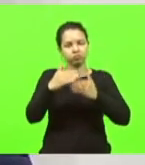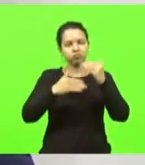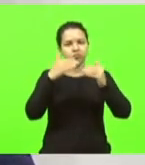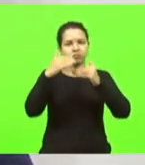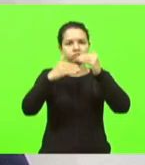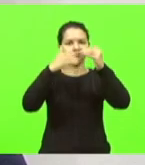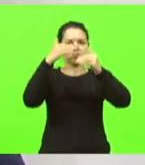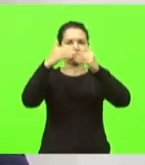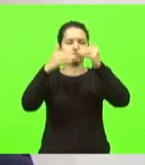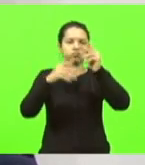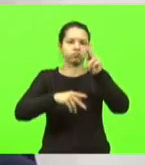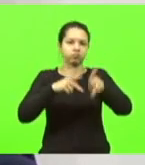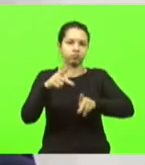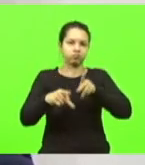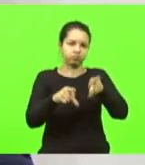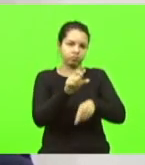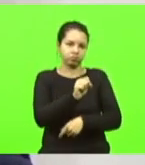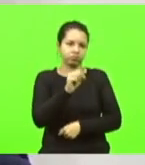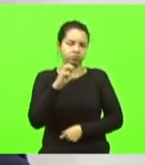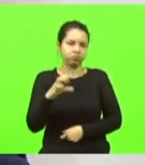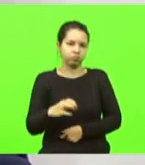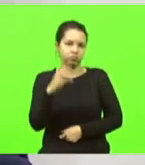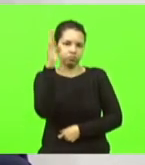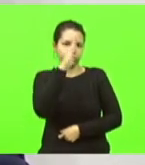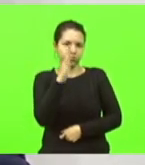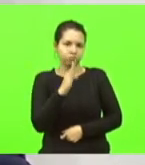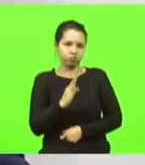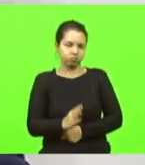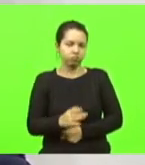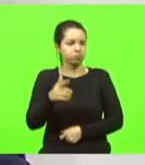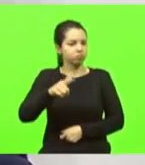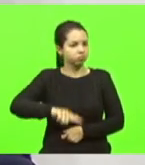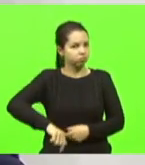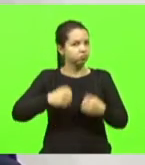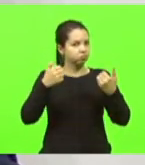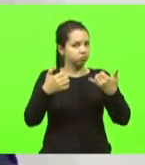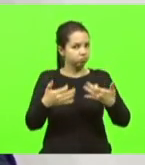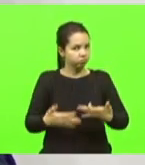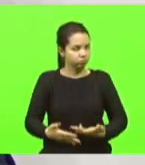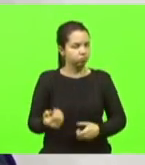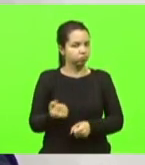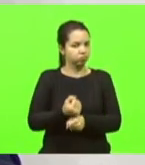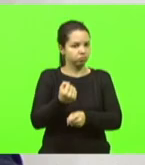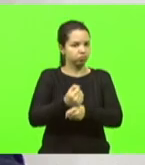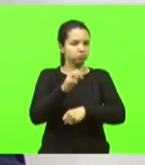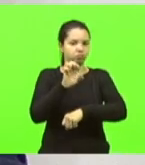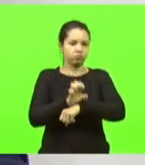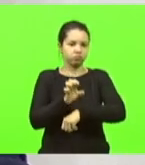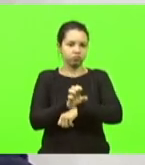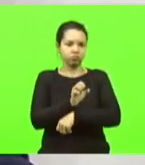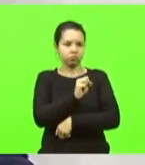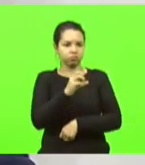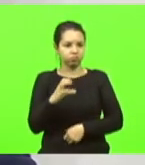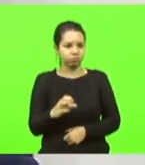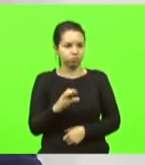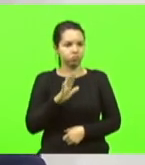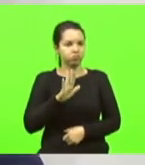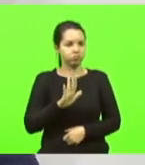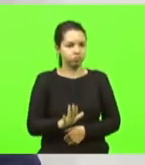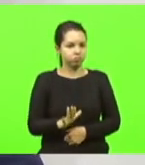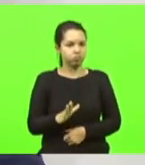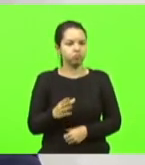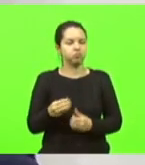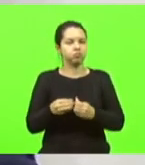da população catarinense do Brasil. Repito, são obras no Estado de Santa Catarina, mas que têm efeitos para toda a